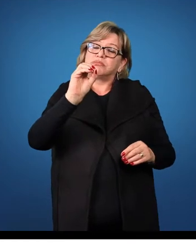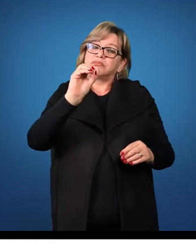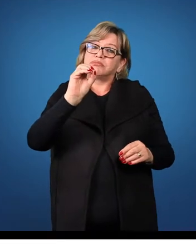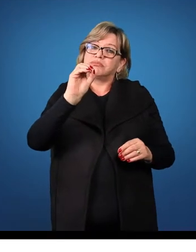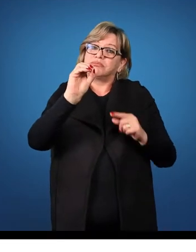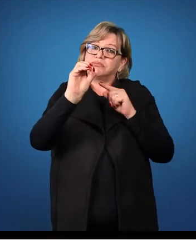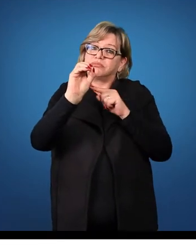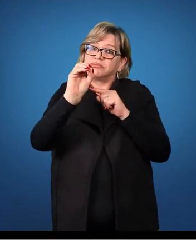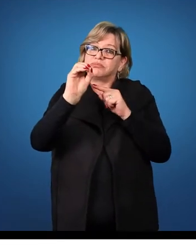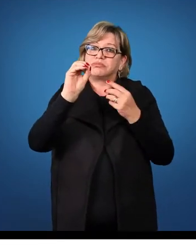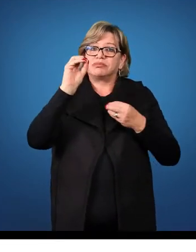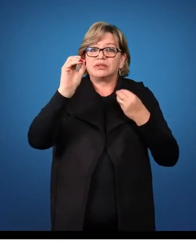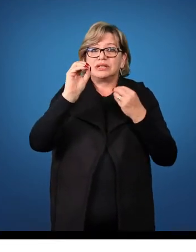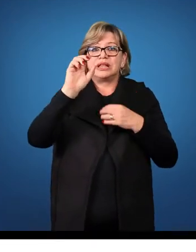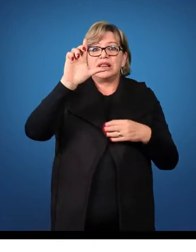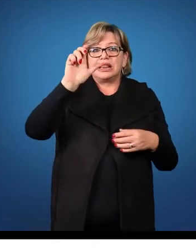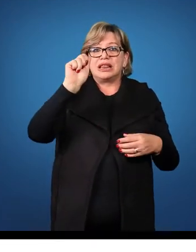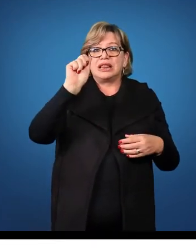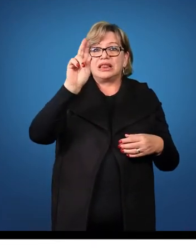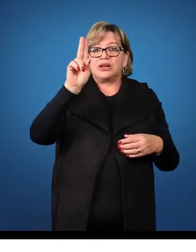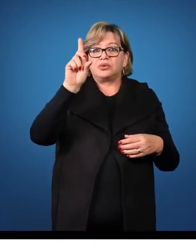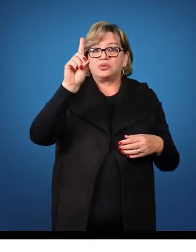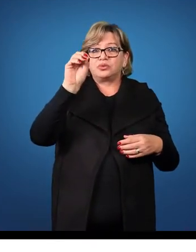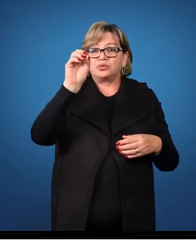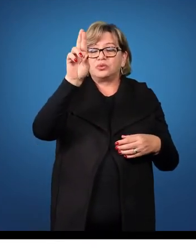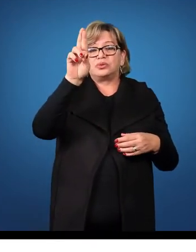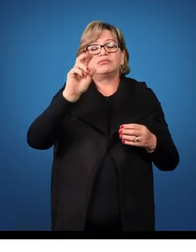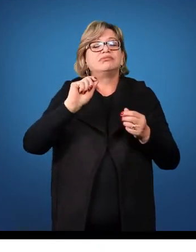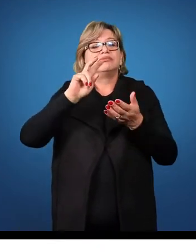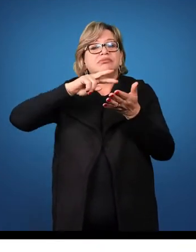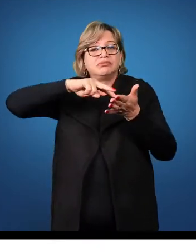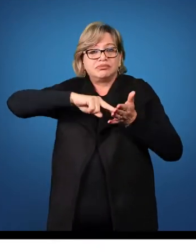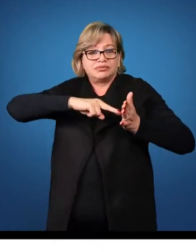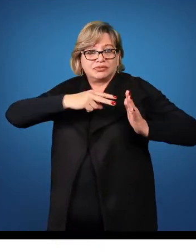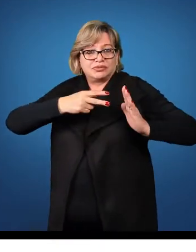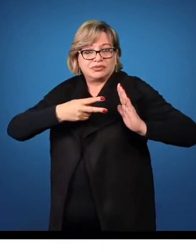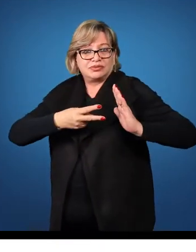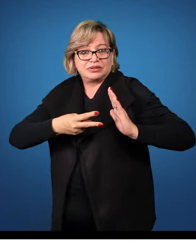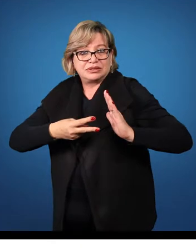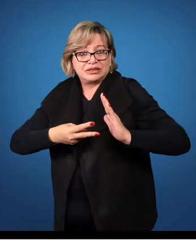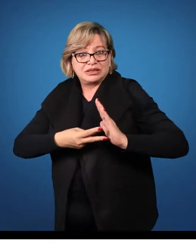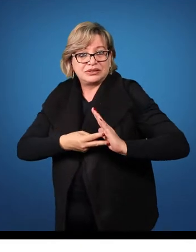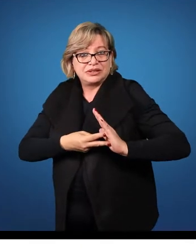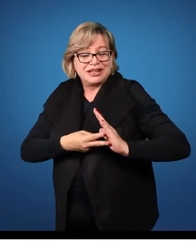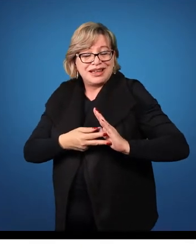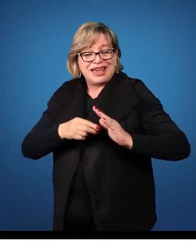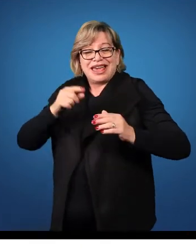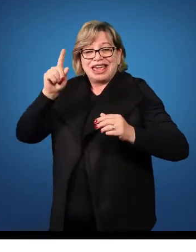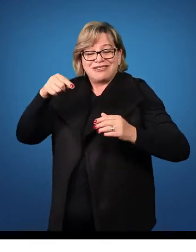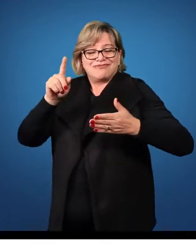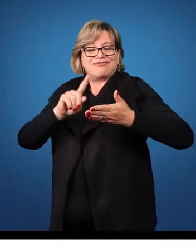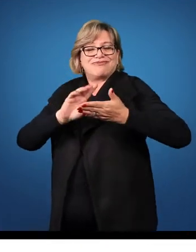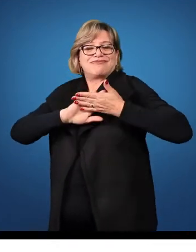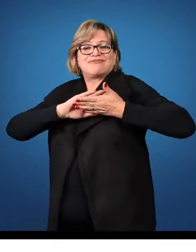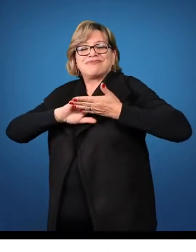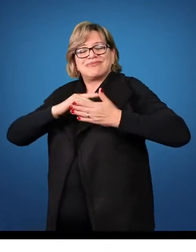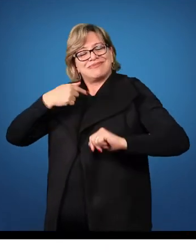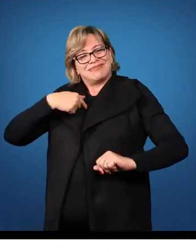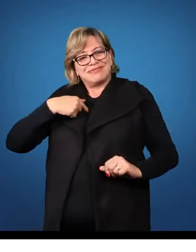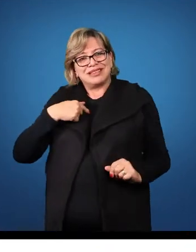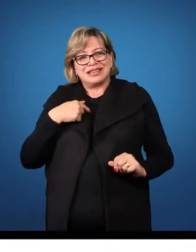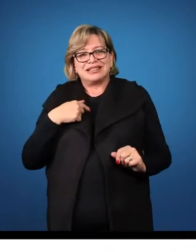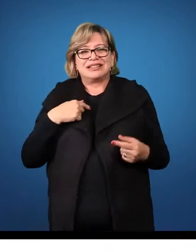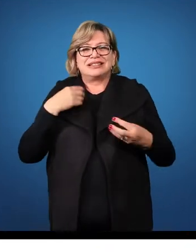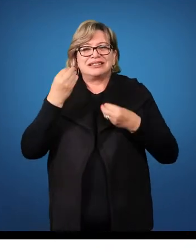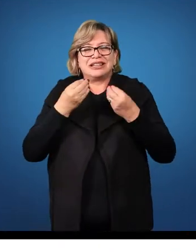Esta forma, laudor, está dizendo sou louvado. Pegando o